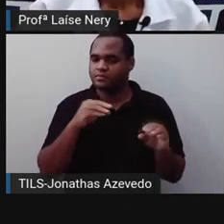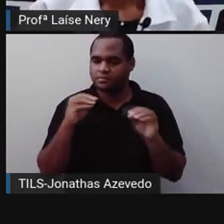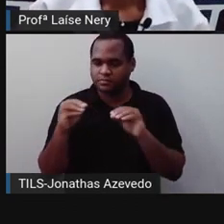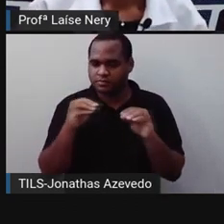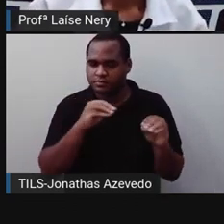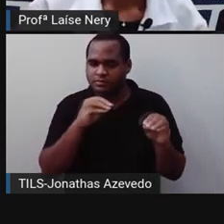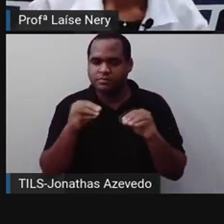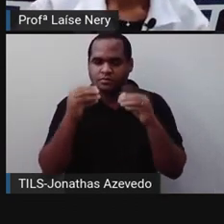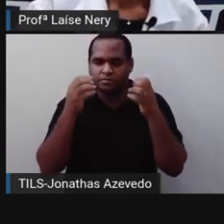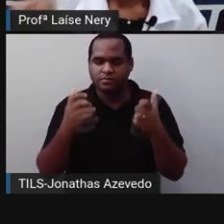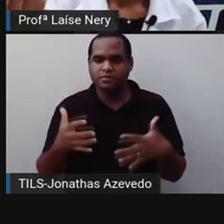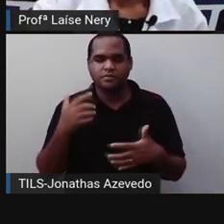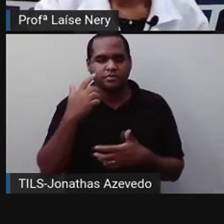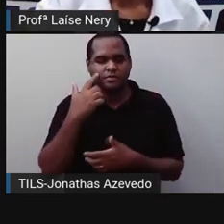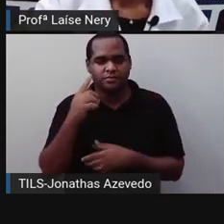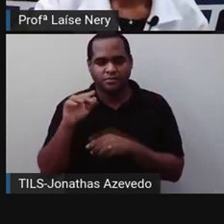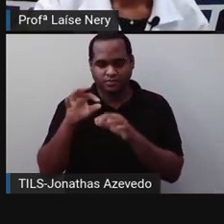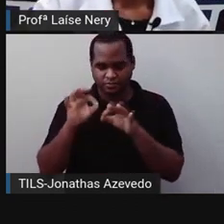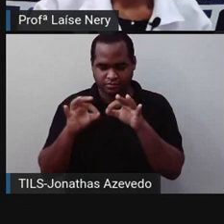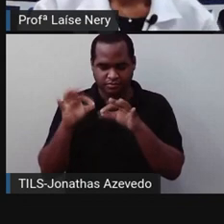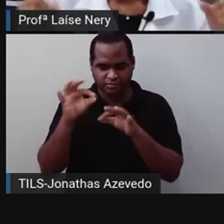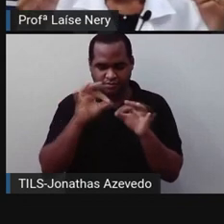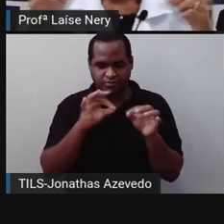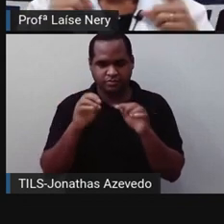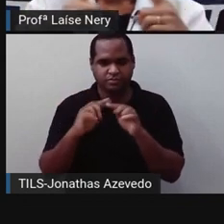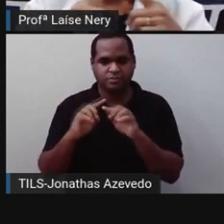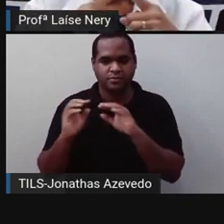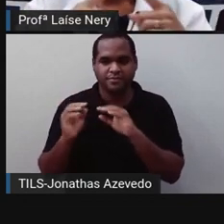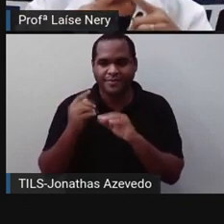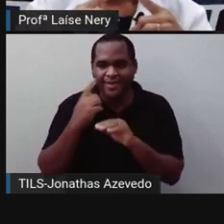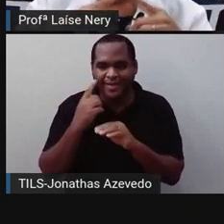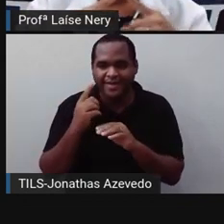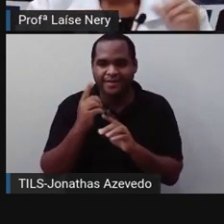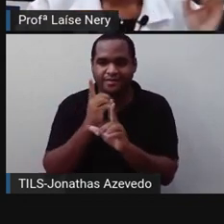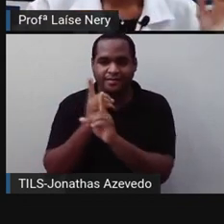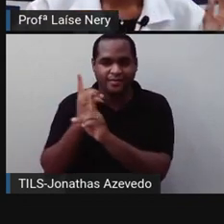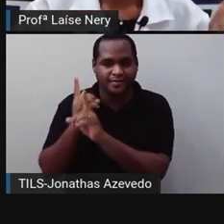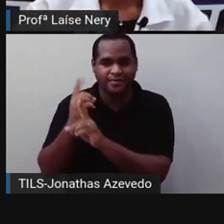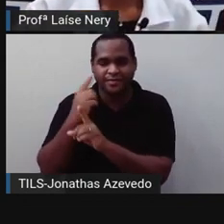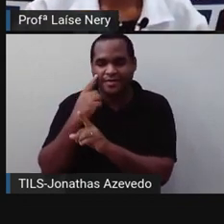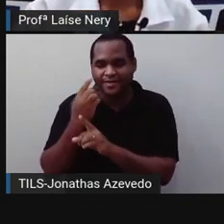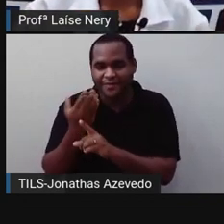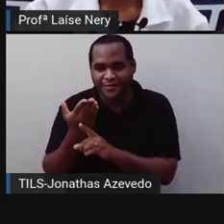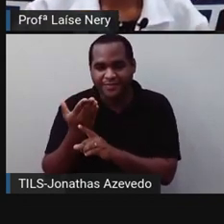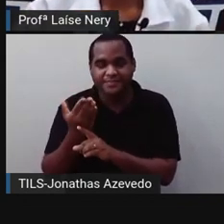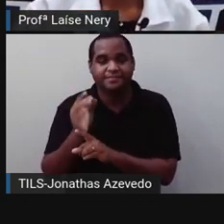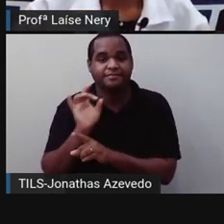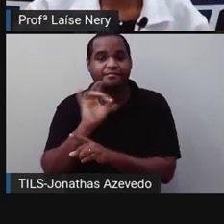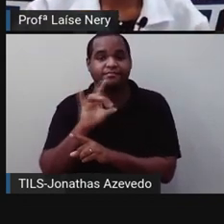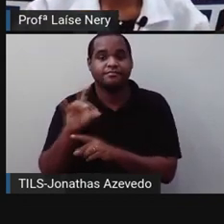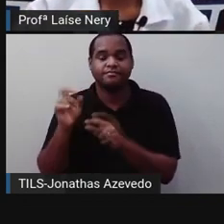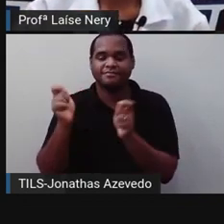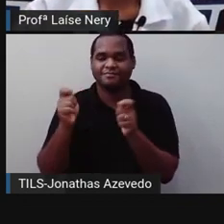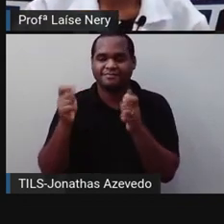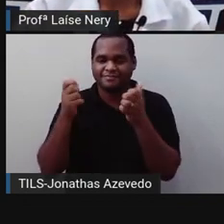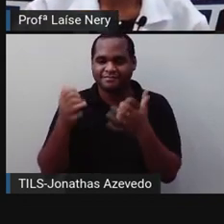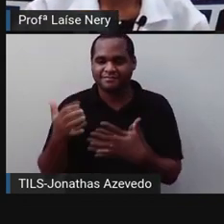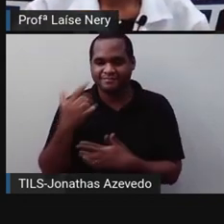As pontas onde se encontram as arestas, essa pontinha aí, cada pontinha desse